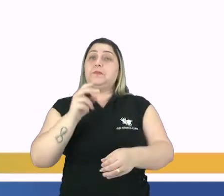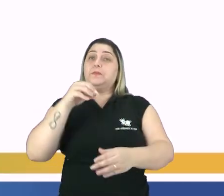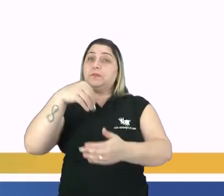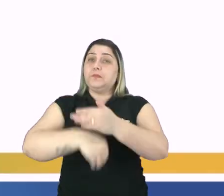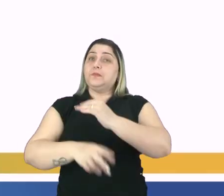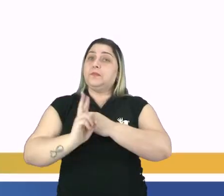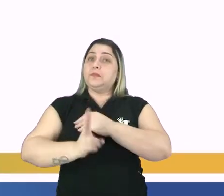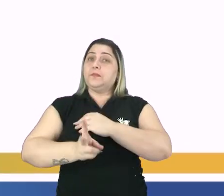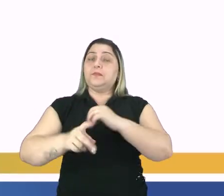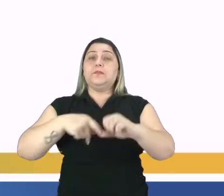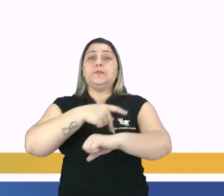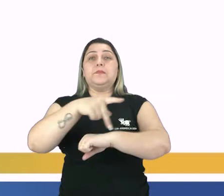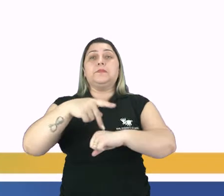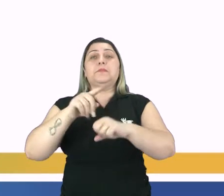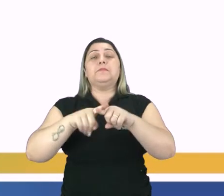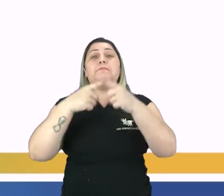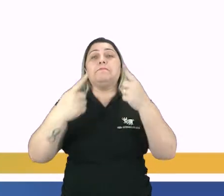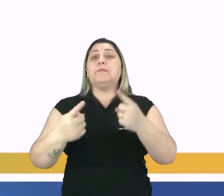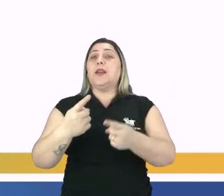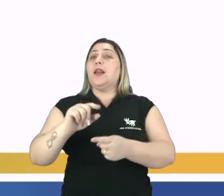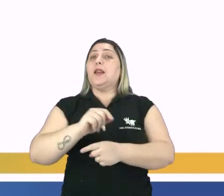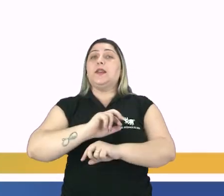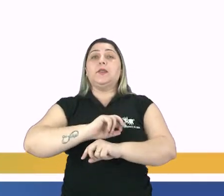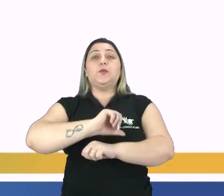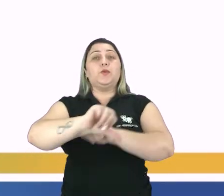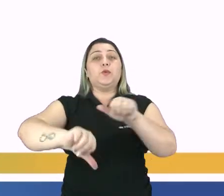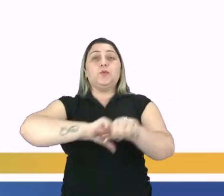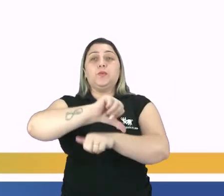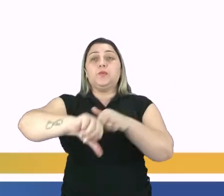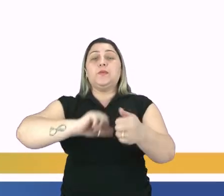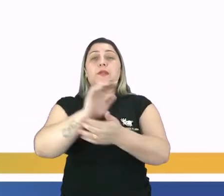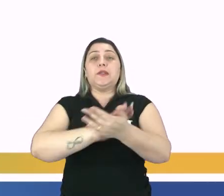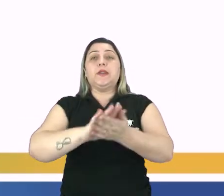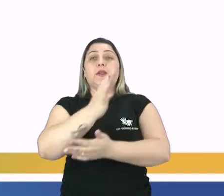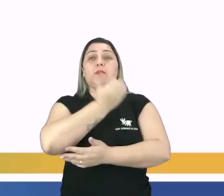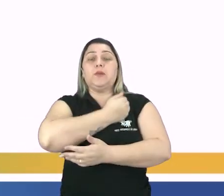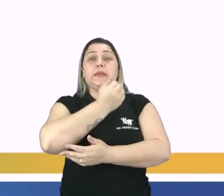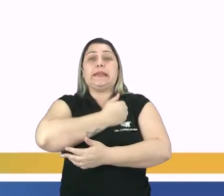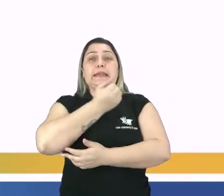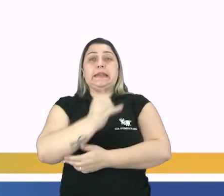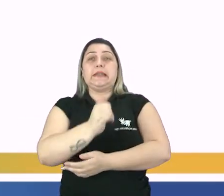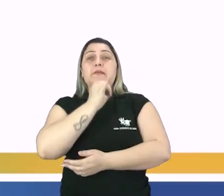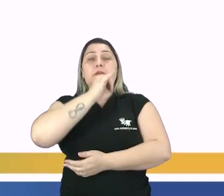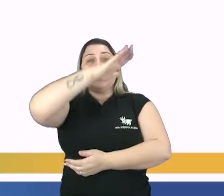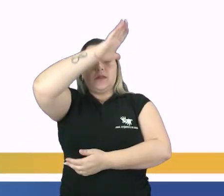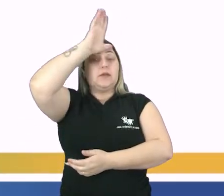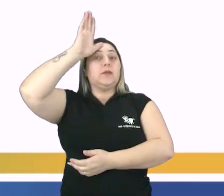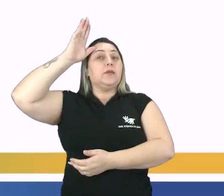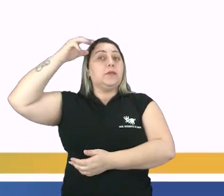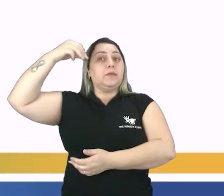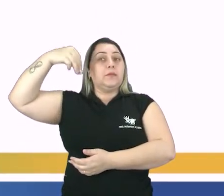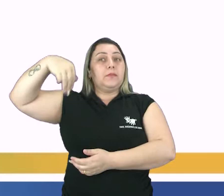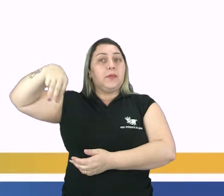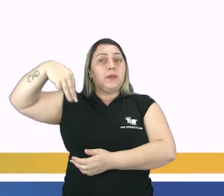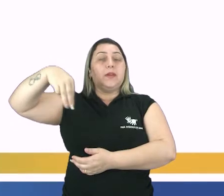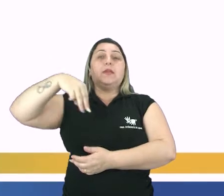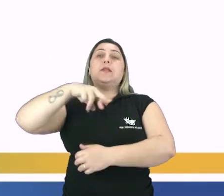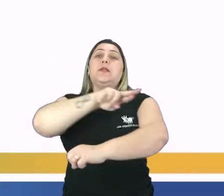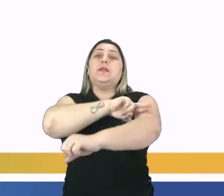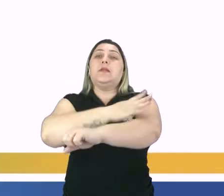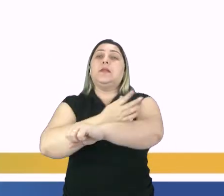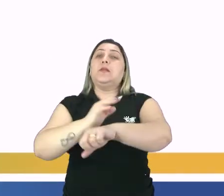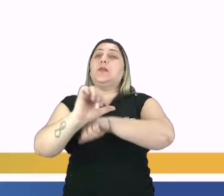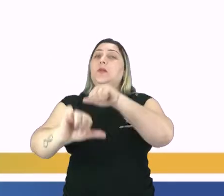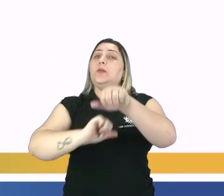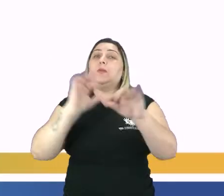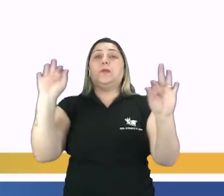Mas ele não muda o número de habitantes do Brasil. Por exemplo, se eu mudei de Manaus para Rio Branco, não mudou o número de habitantes